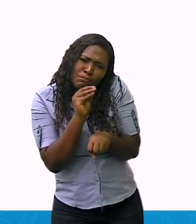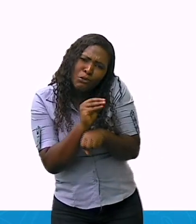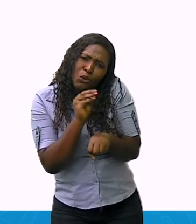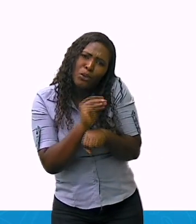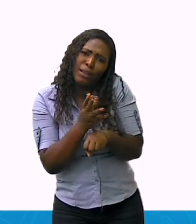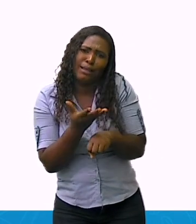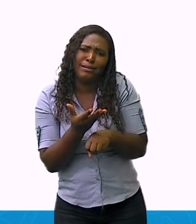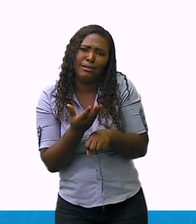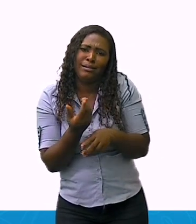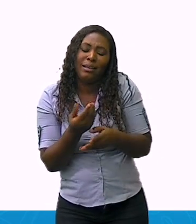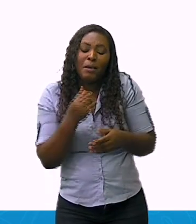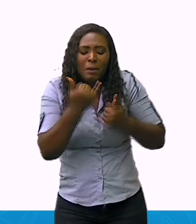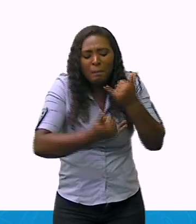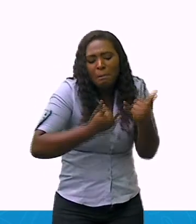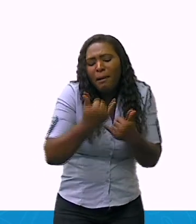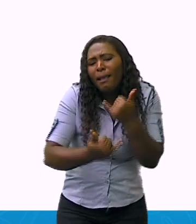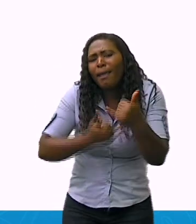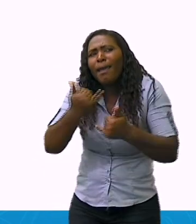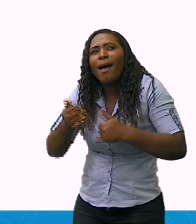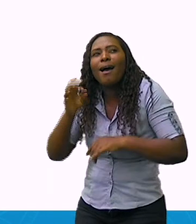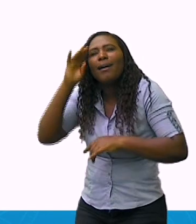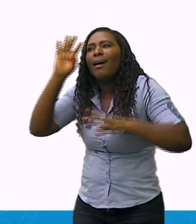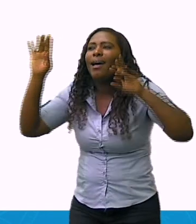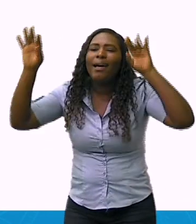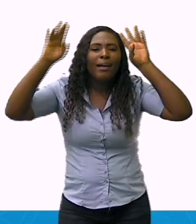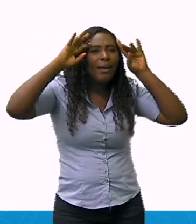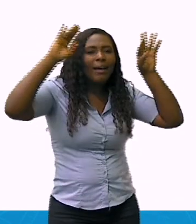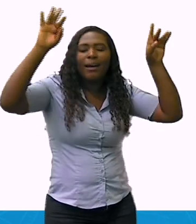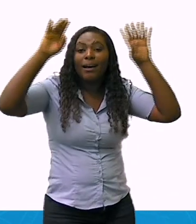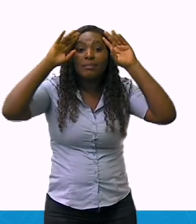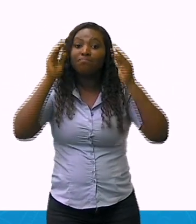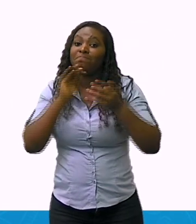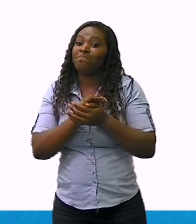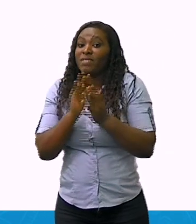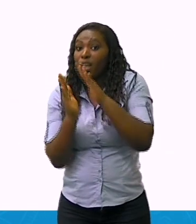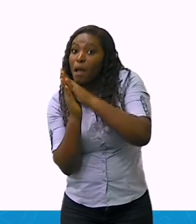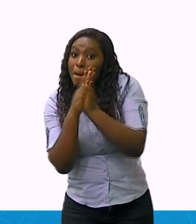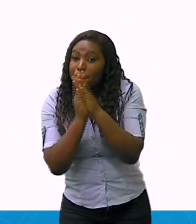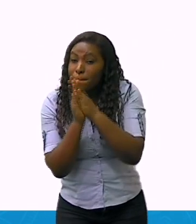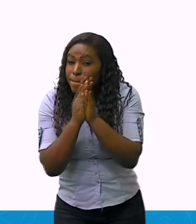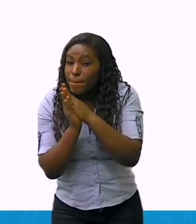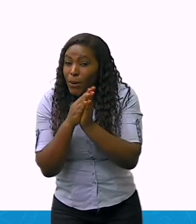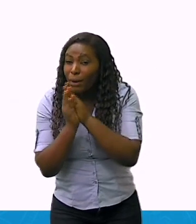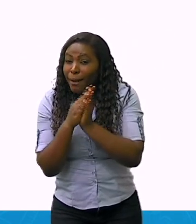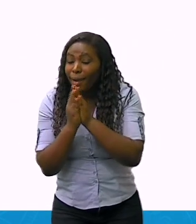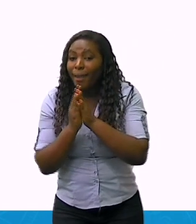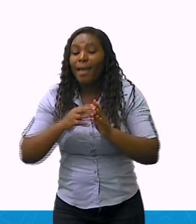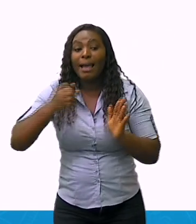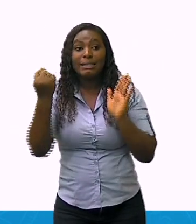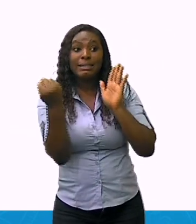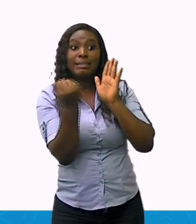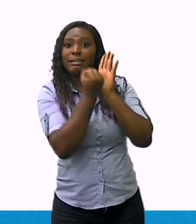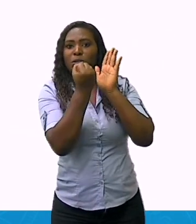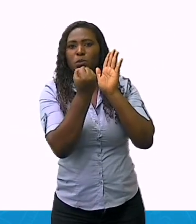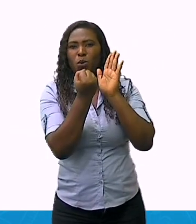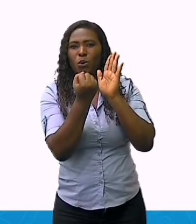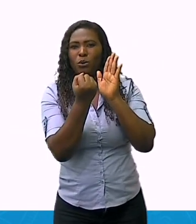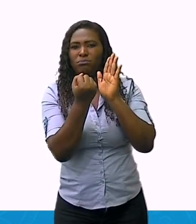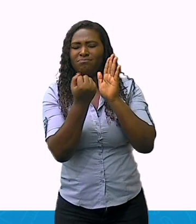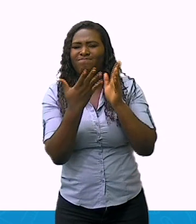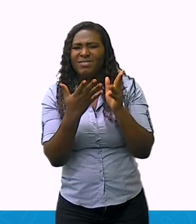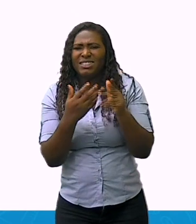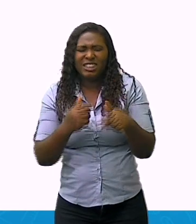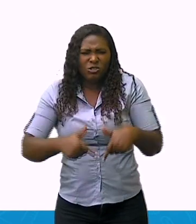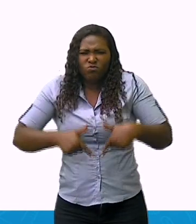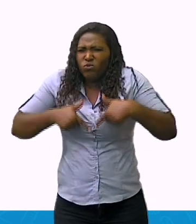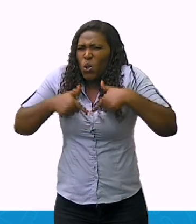crianças brincarem. As bonecas, símbolo de resistência, ficaram conhecidas como